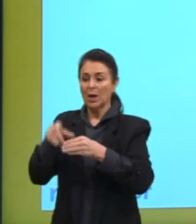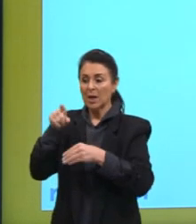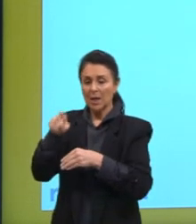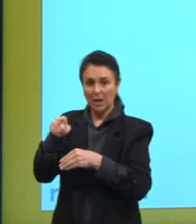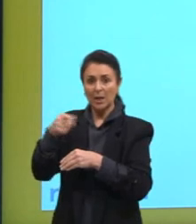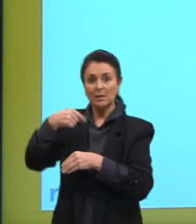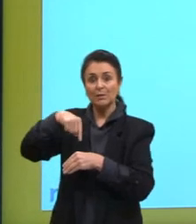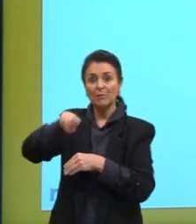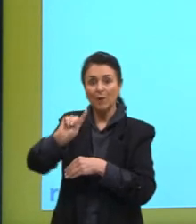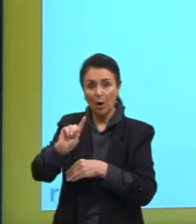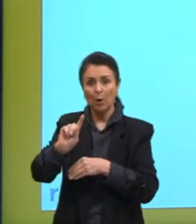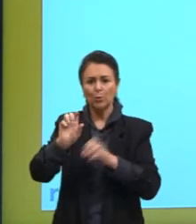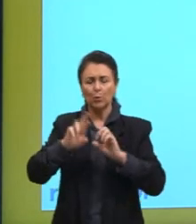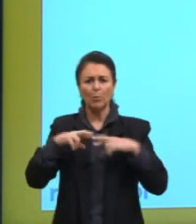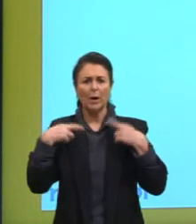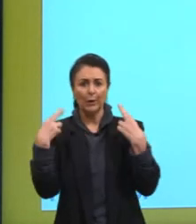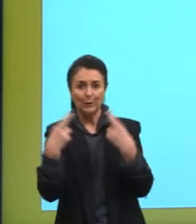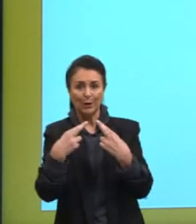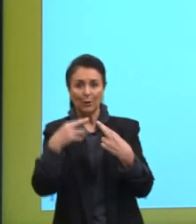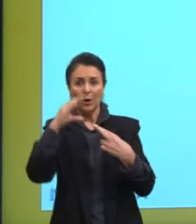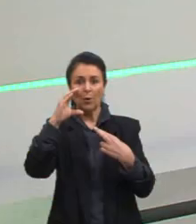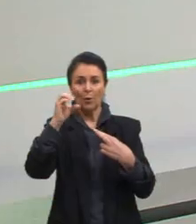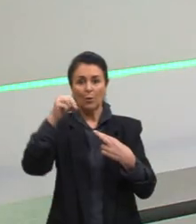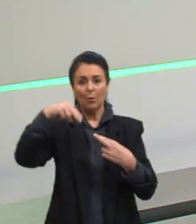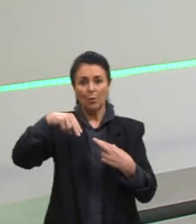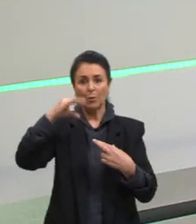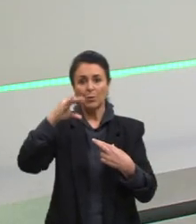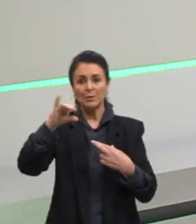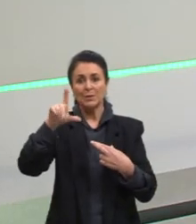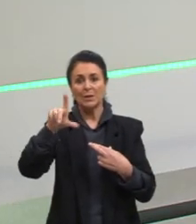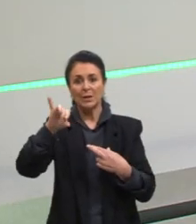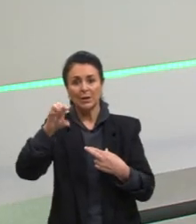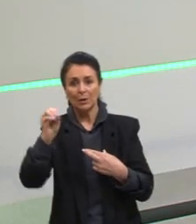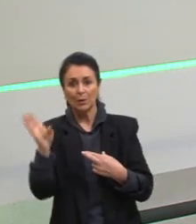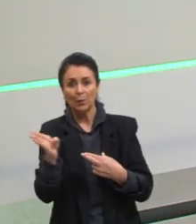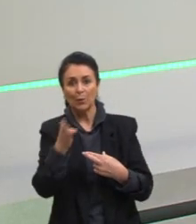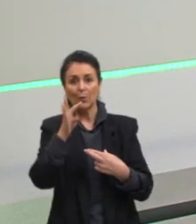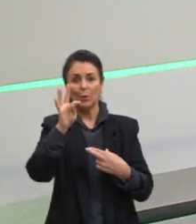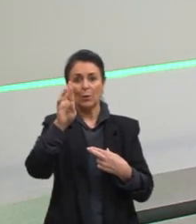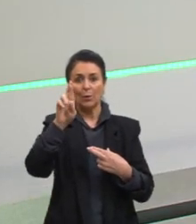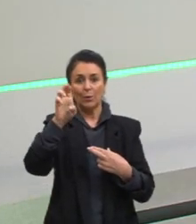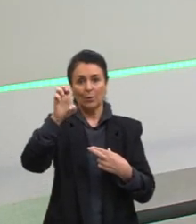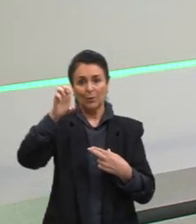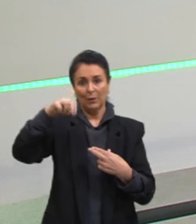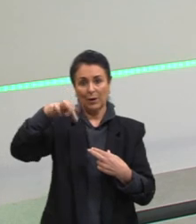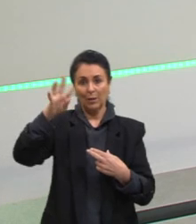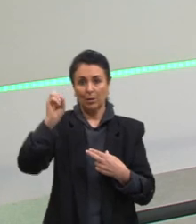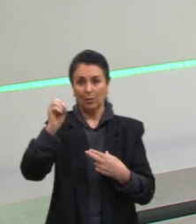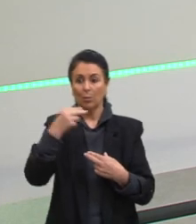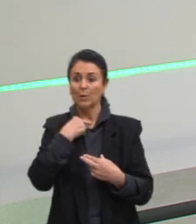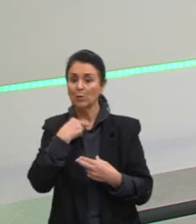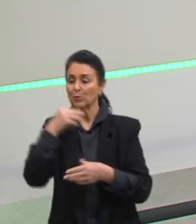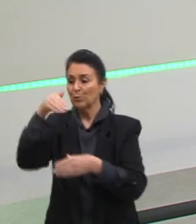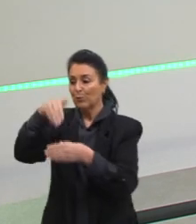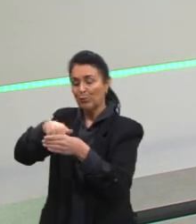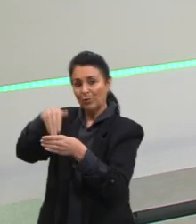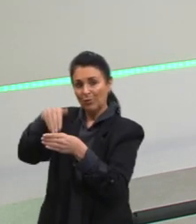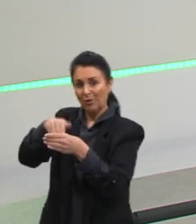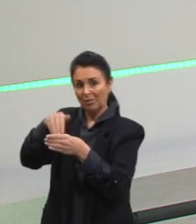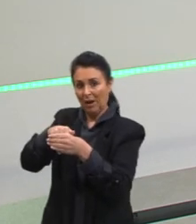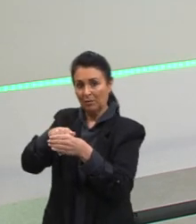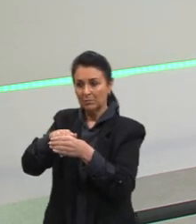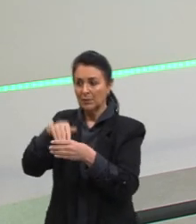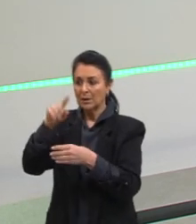ao concílio de Trento, vão ser convidados e ter a sua segurança garantida, mas eles não tiveram o direito a votar nessas